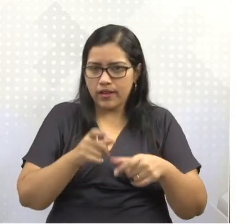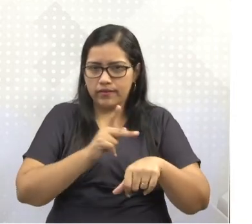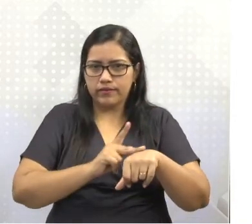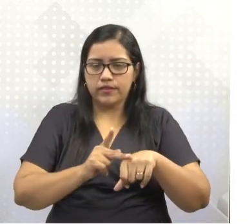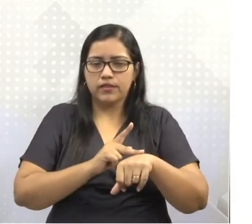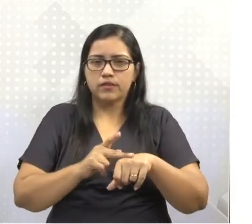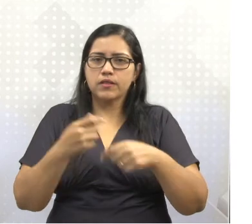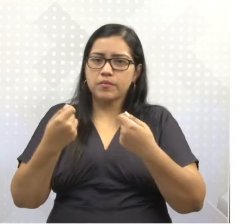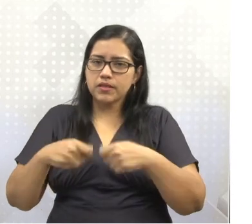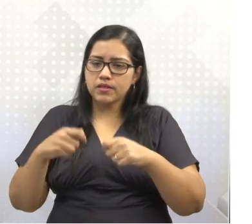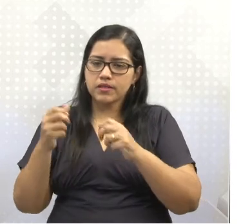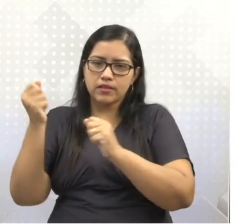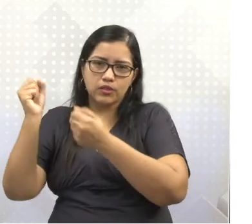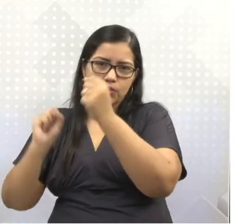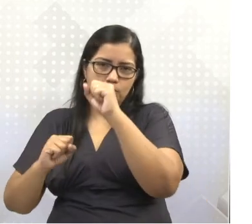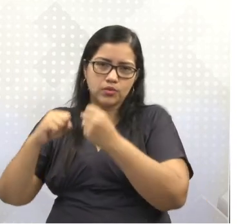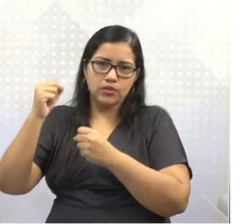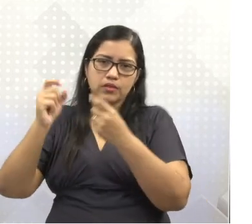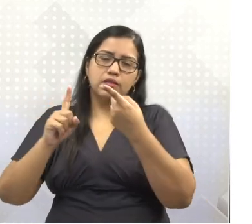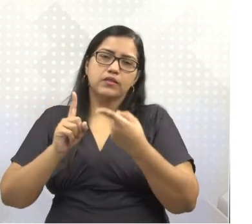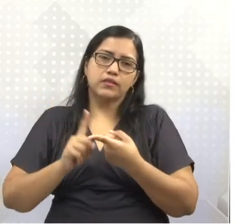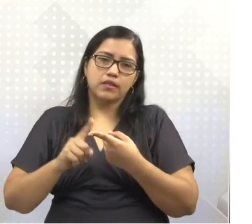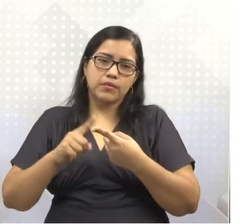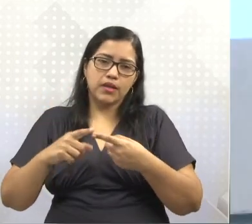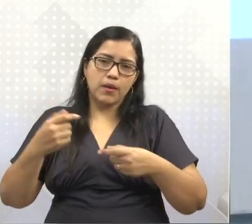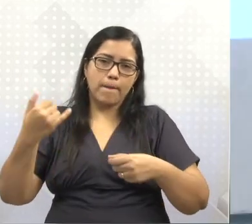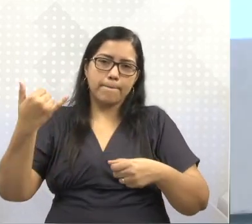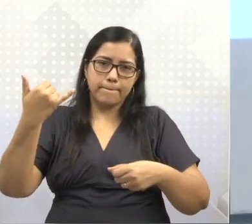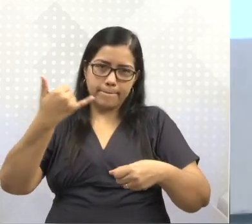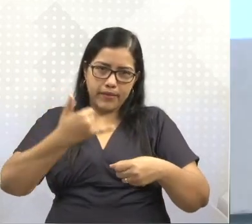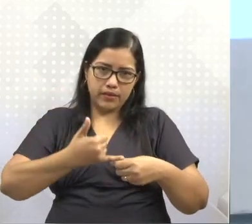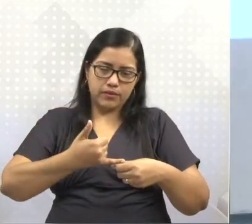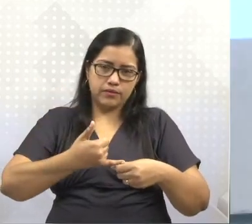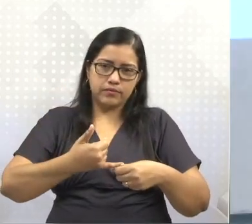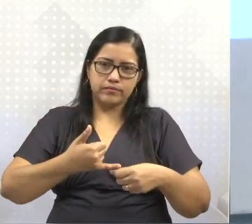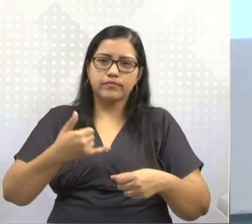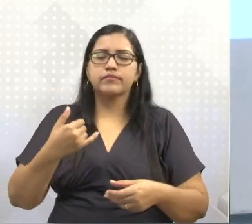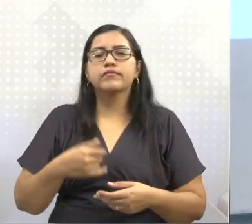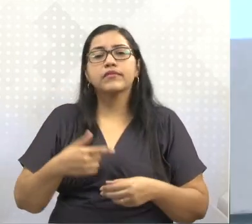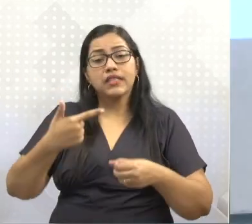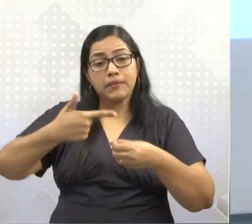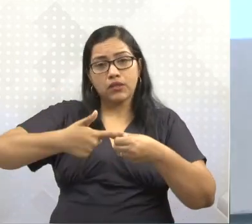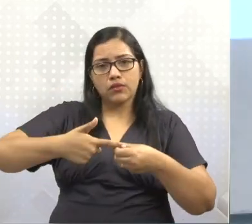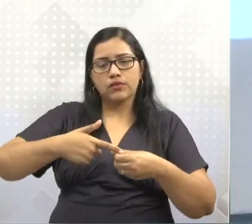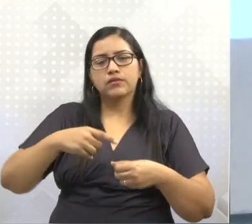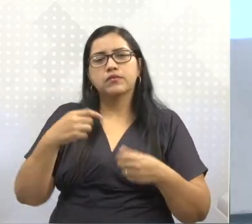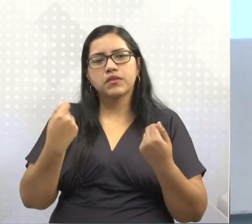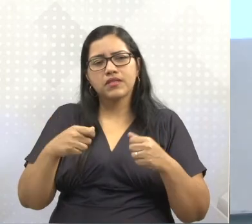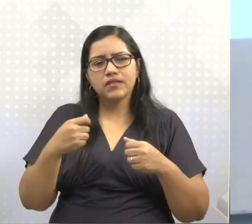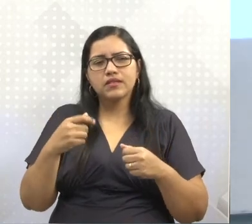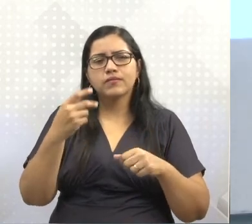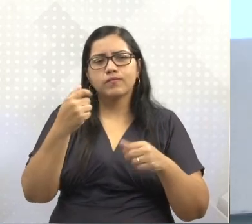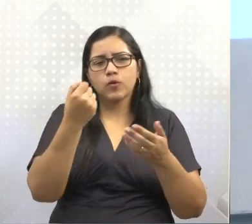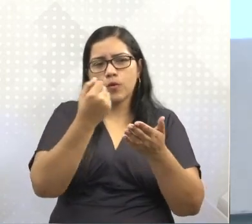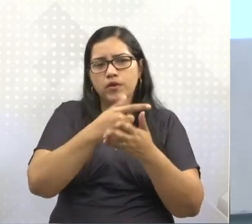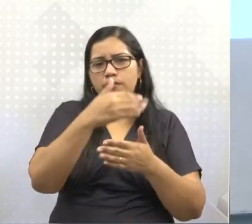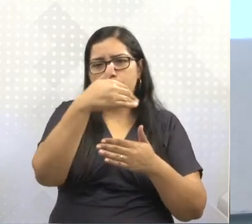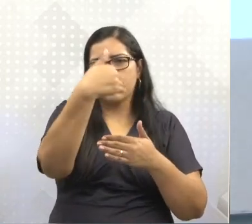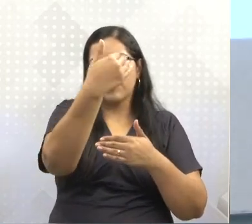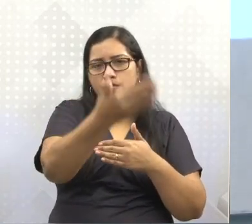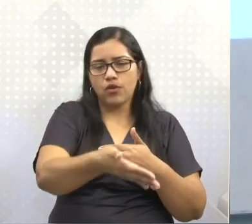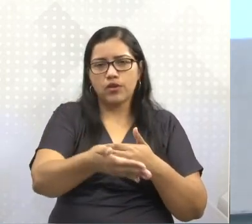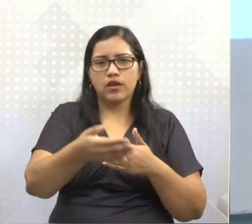necessárias indústrias, assim como toda demanda de petróleo. Aí, daí, a necessidade de buscar petróleo, principalmente, no